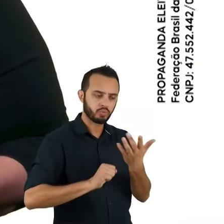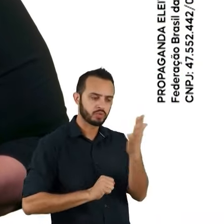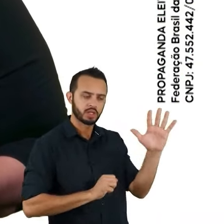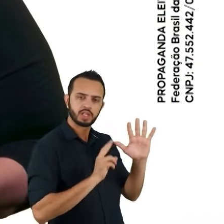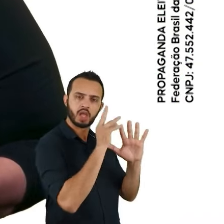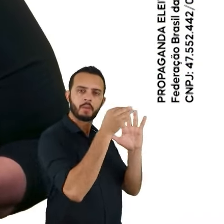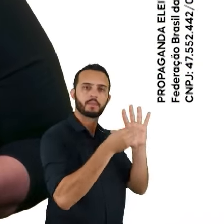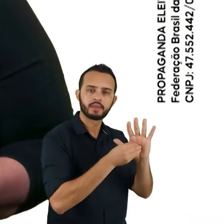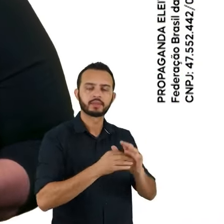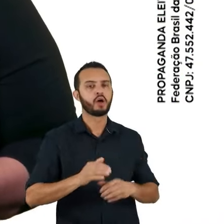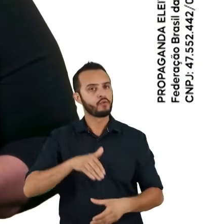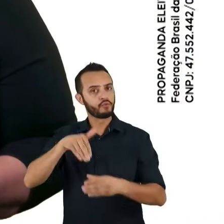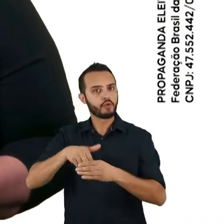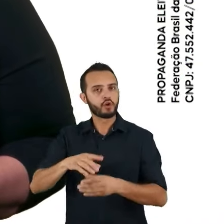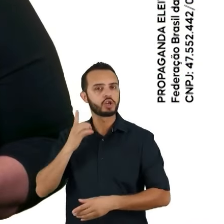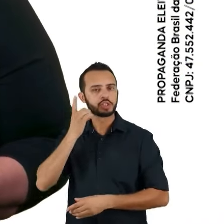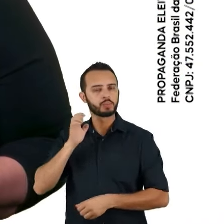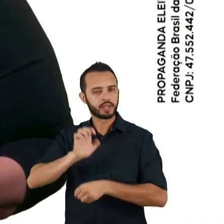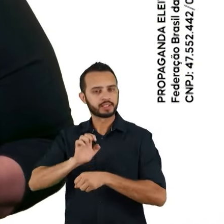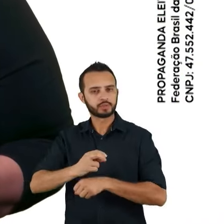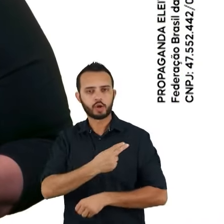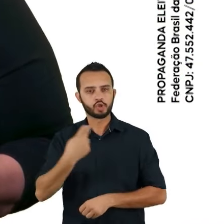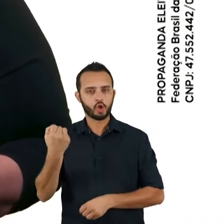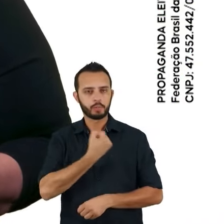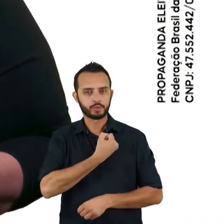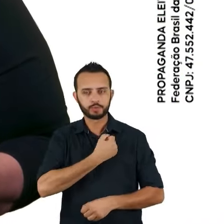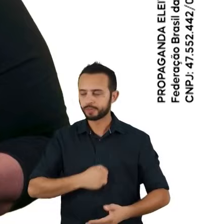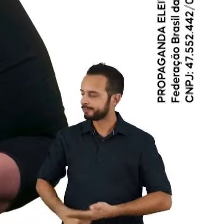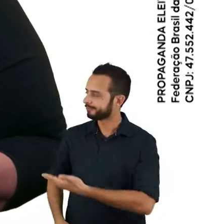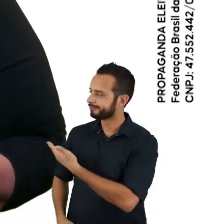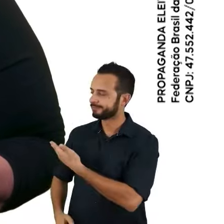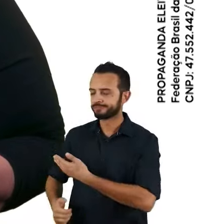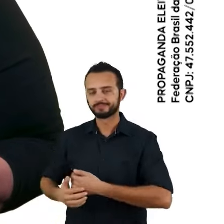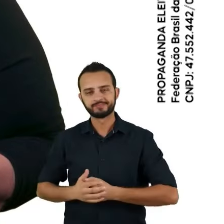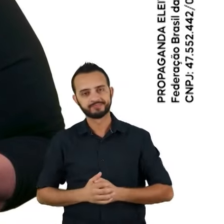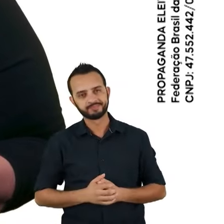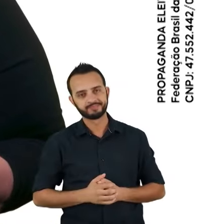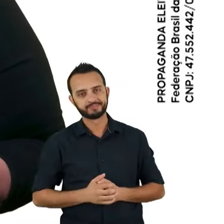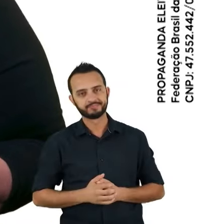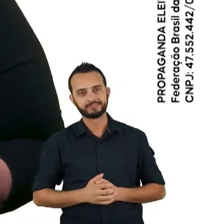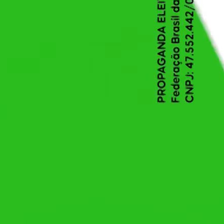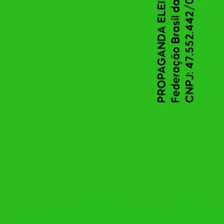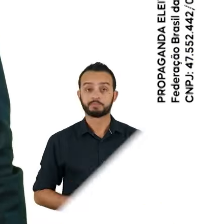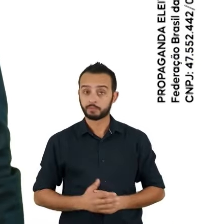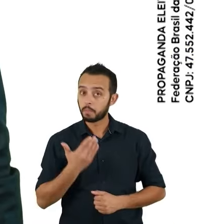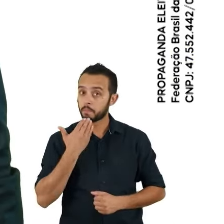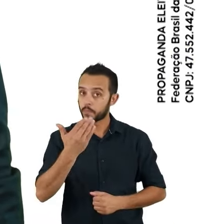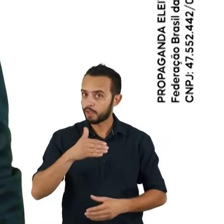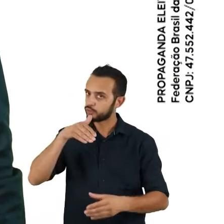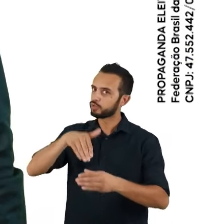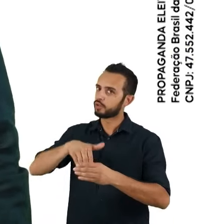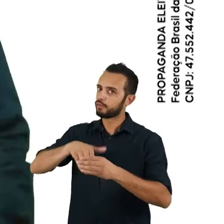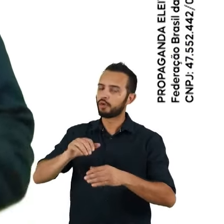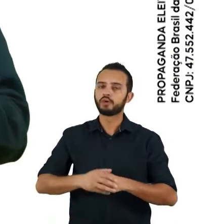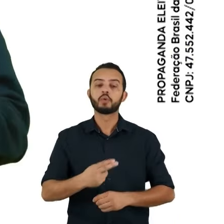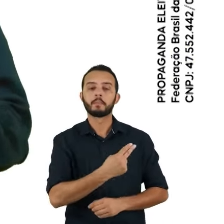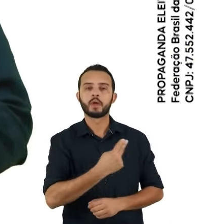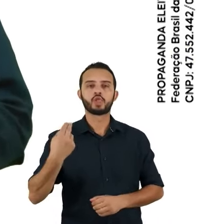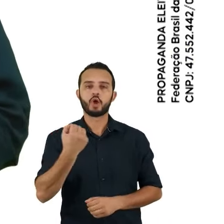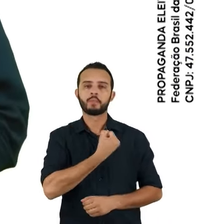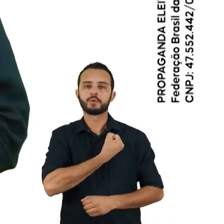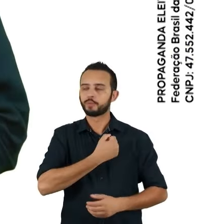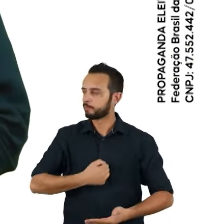sociais e ambientais, vote Marina Santana, Deputada estadual, 13 mil. Peço seu voto.